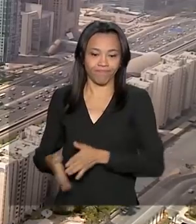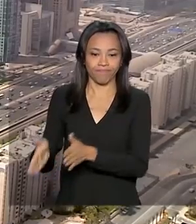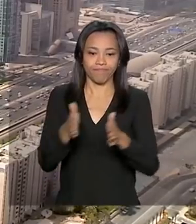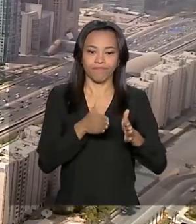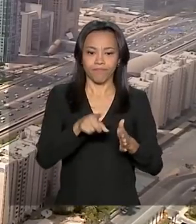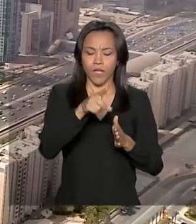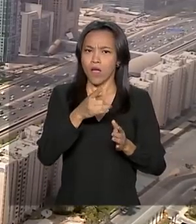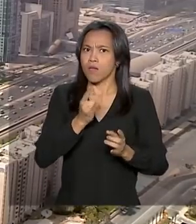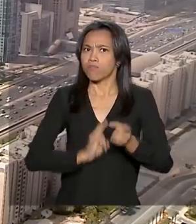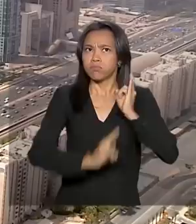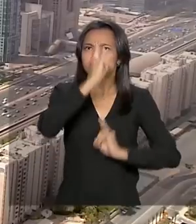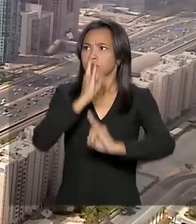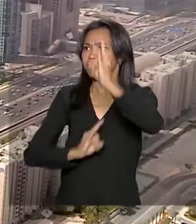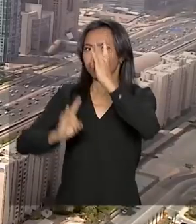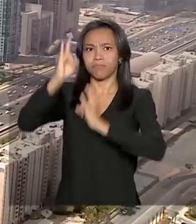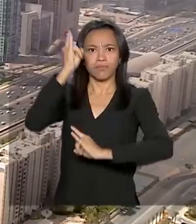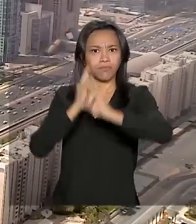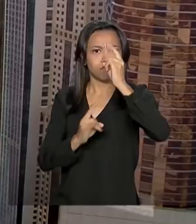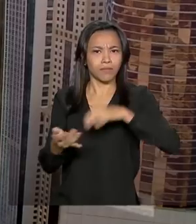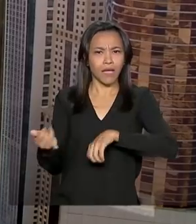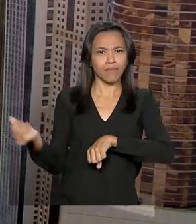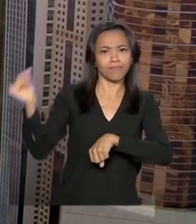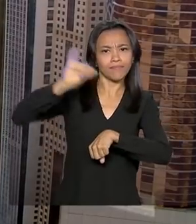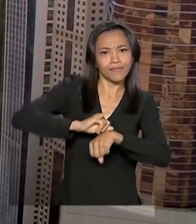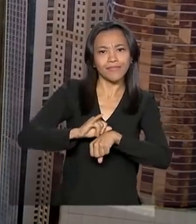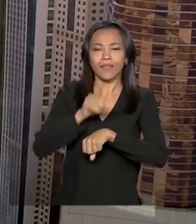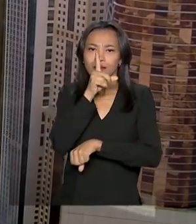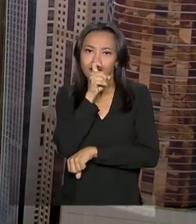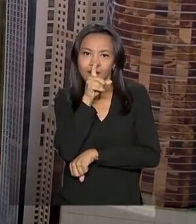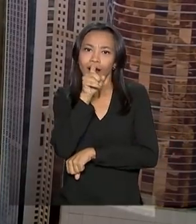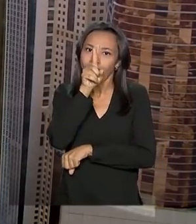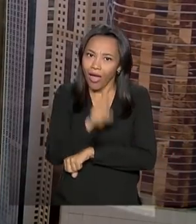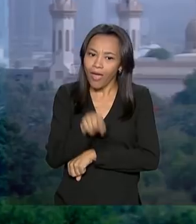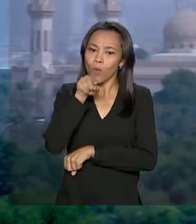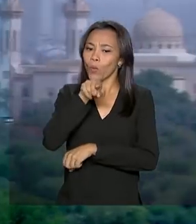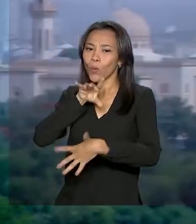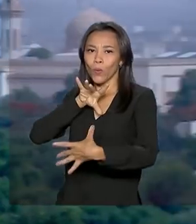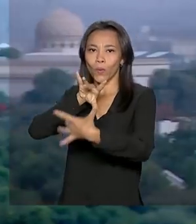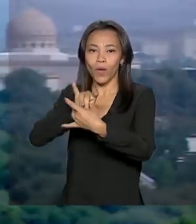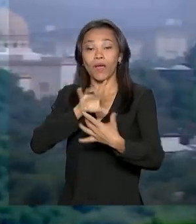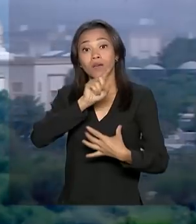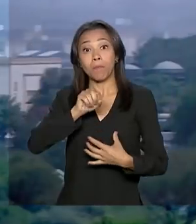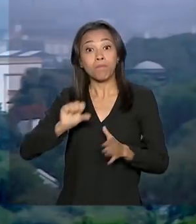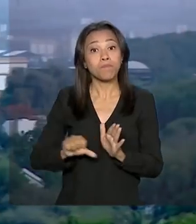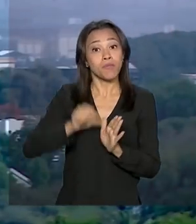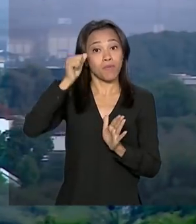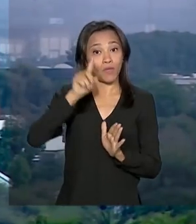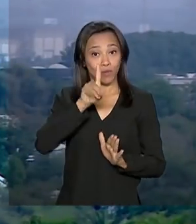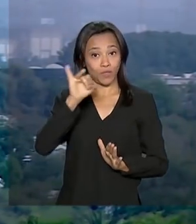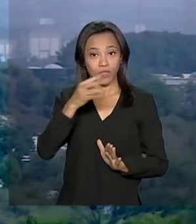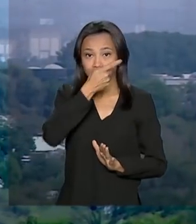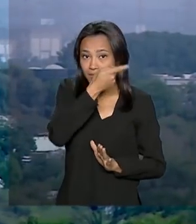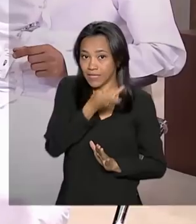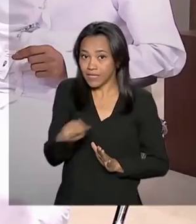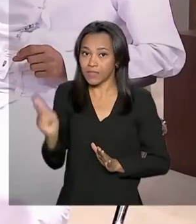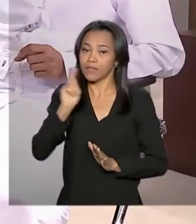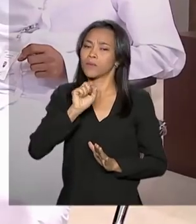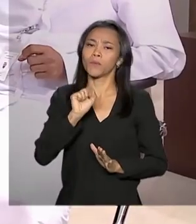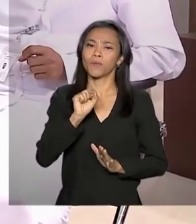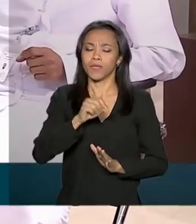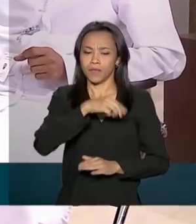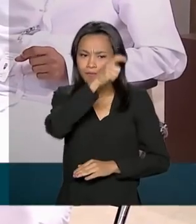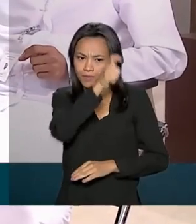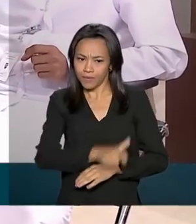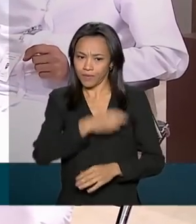Arranha-céus no centro de Dubai serviram de cenário para o primeiro dia de visita oficial do